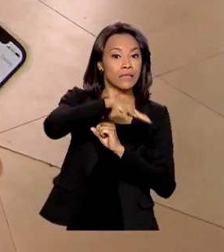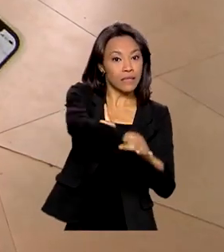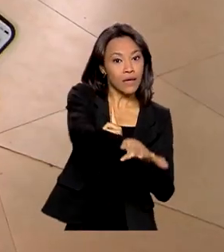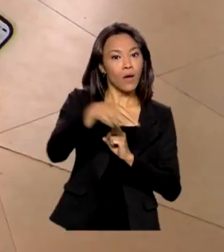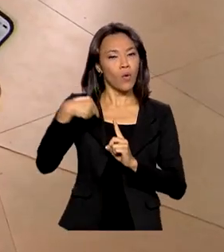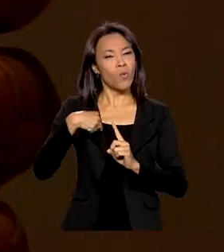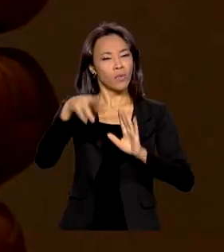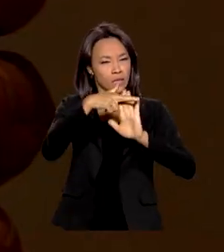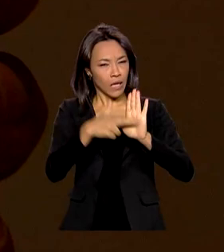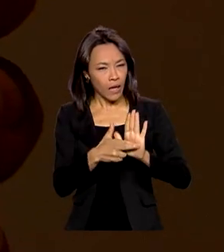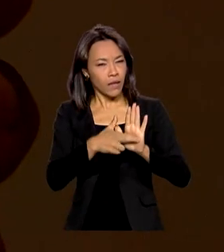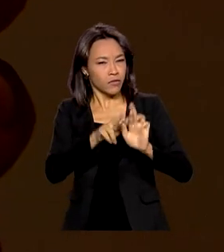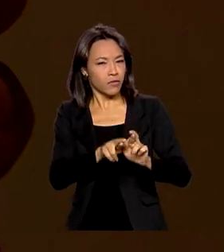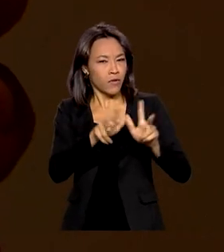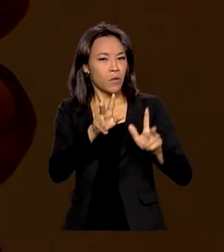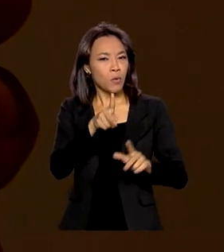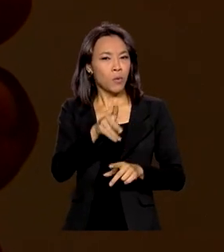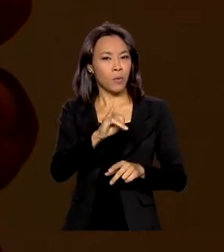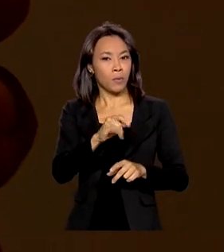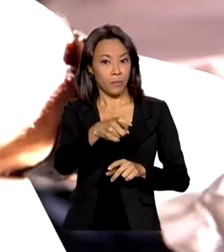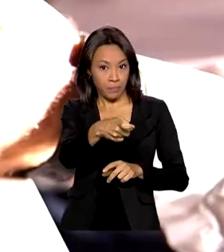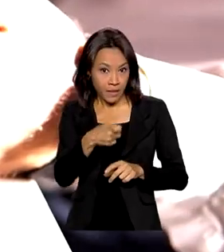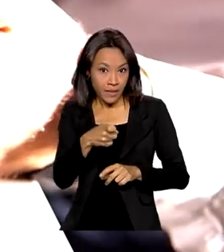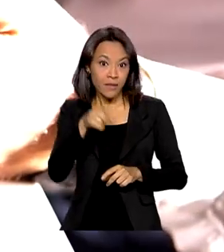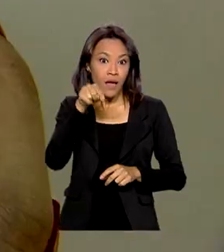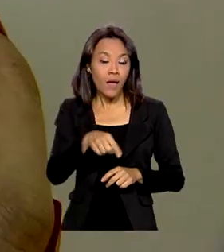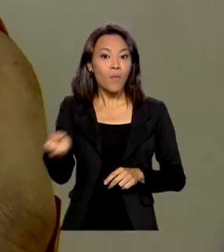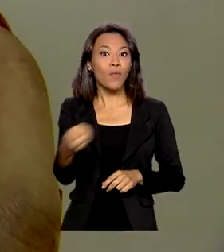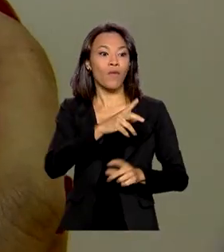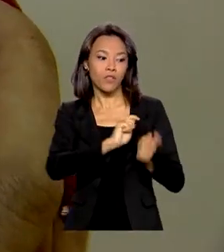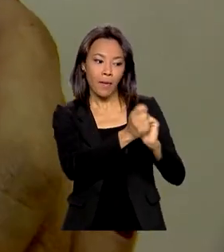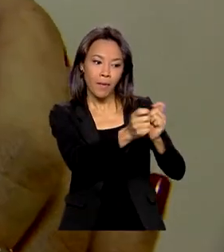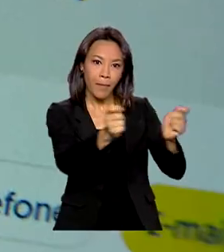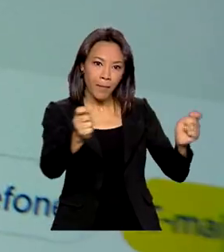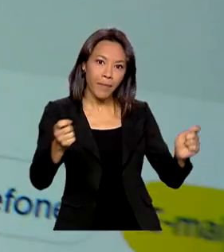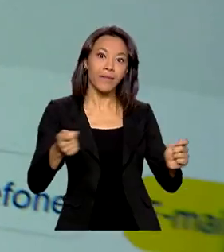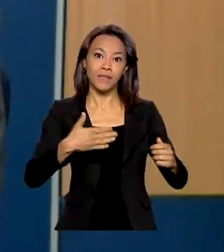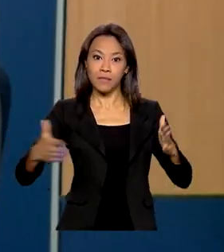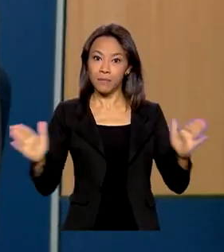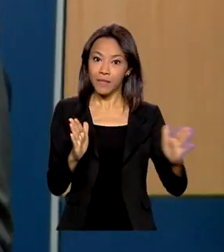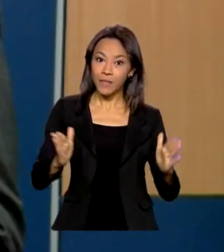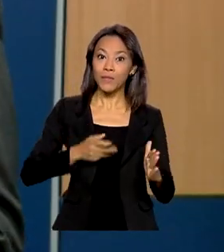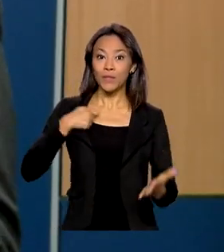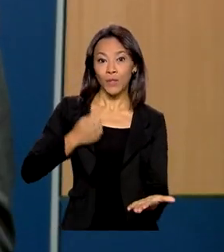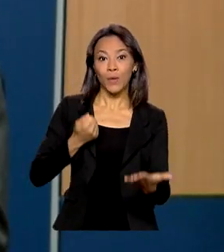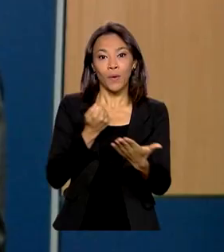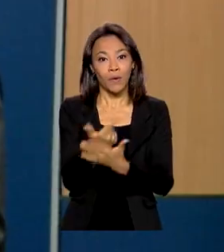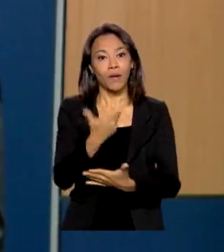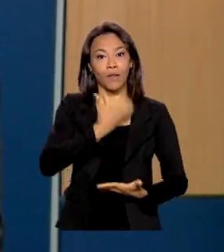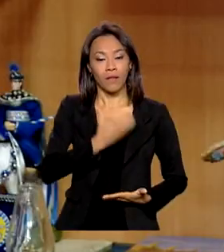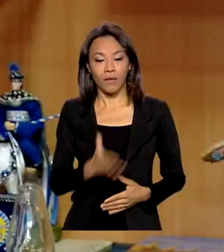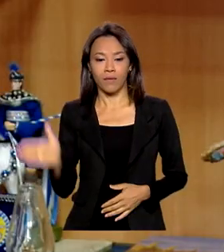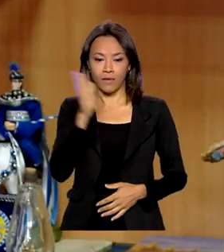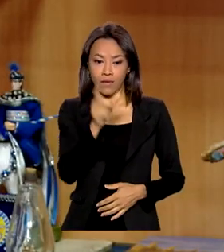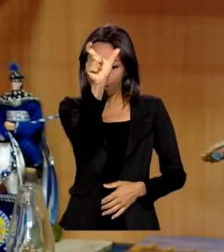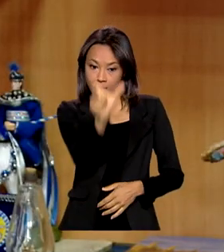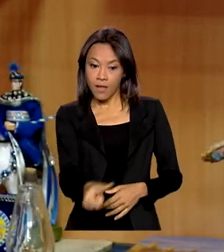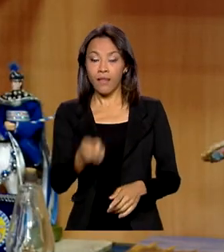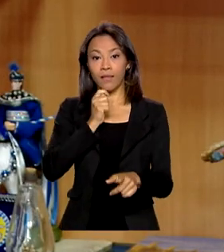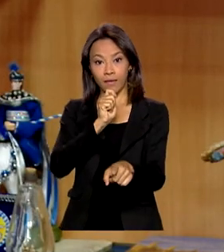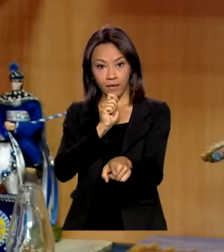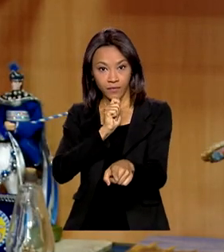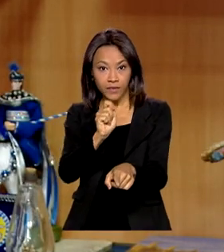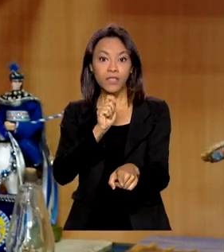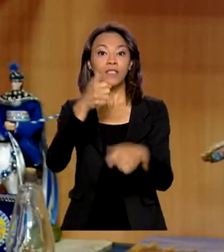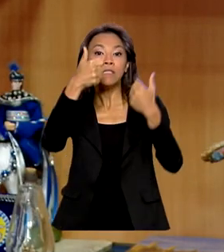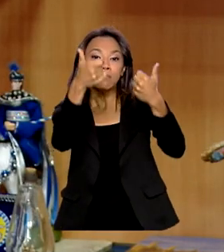PIX, uma das formas de pagamento mais usadas nas compras de Natal. Na entrevista especial com ministros, Gilson Machado